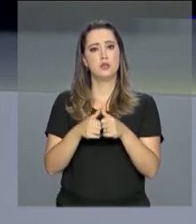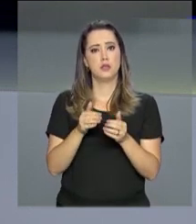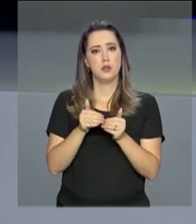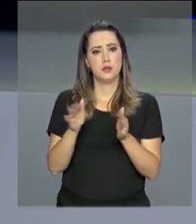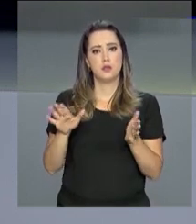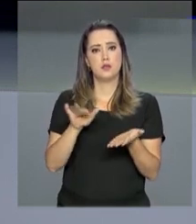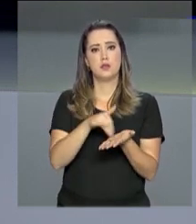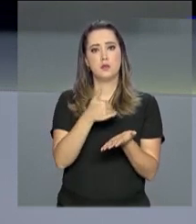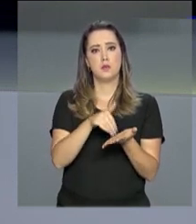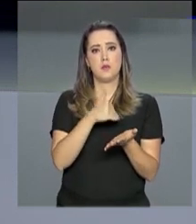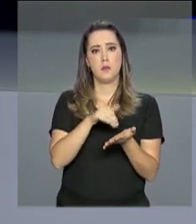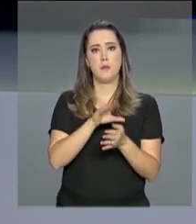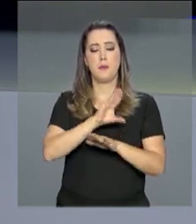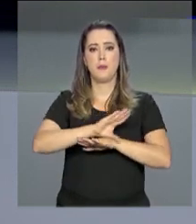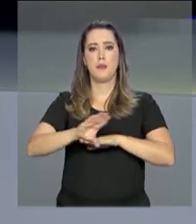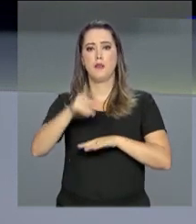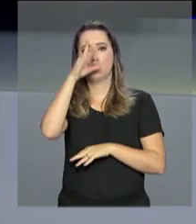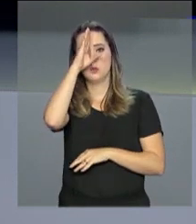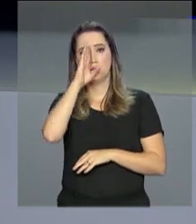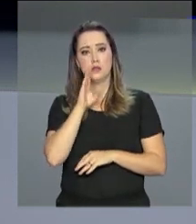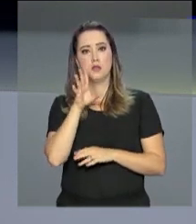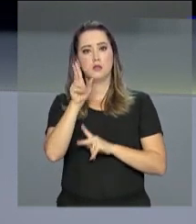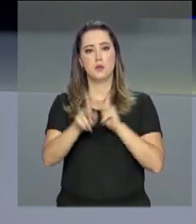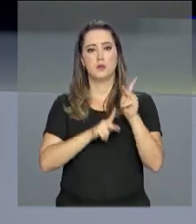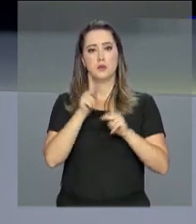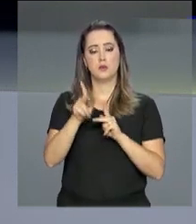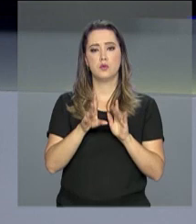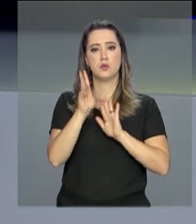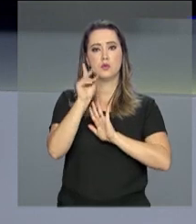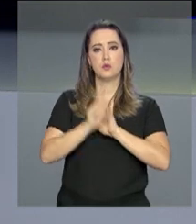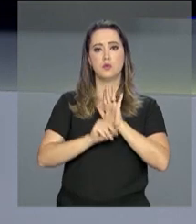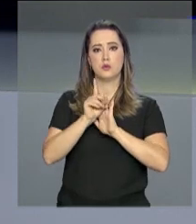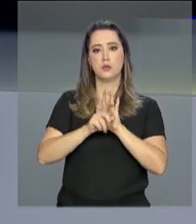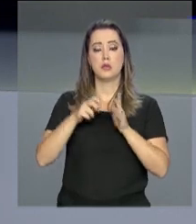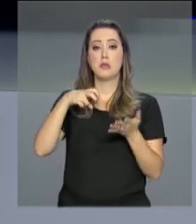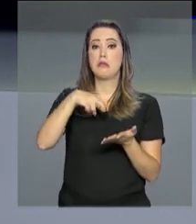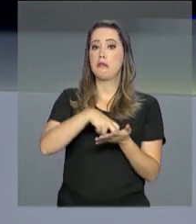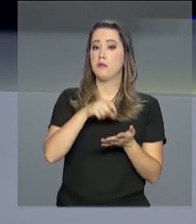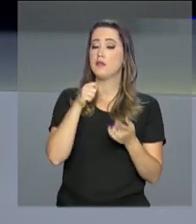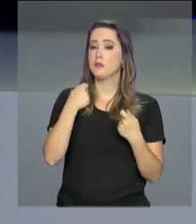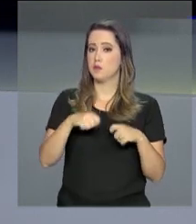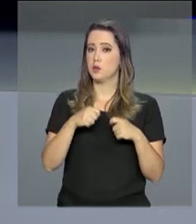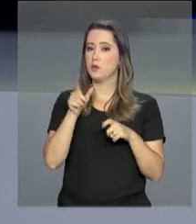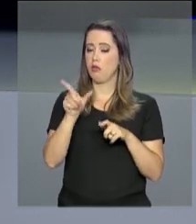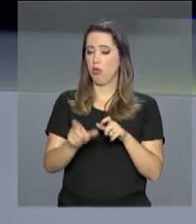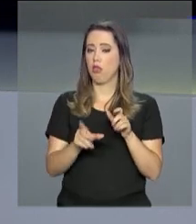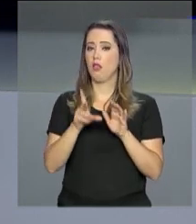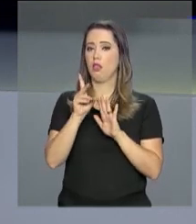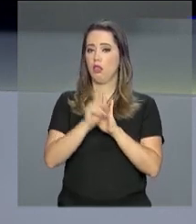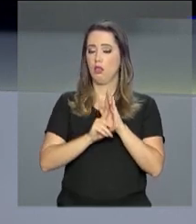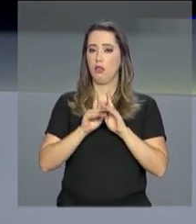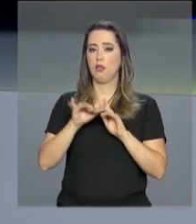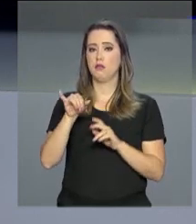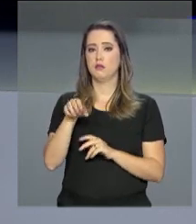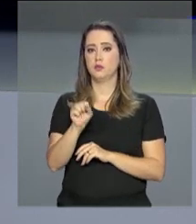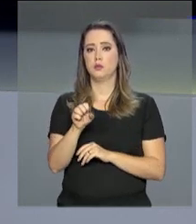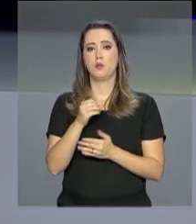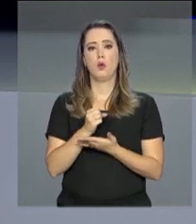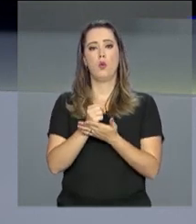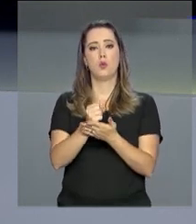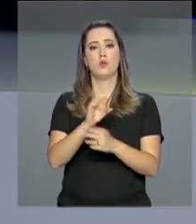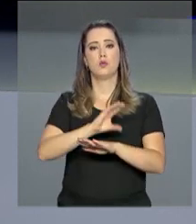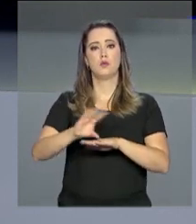inscrições abertas para cursos gratuitos à população sobre direitos e deveres previdenciários. Entre os cursos oferecidos